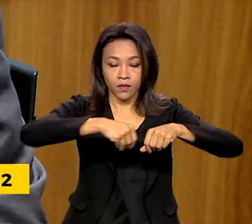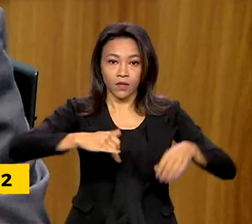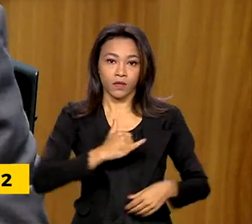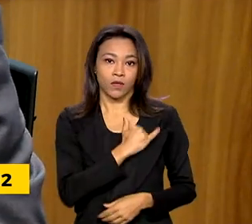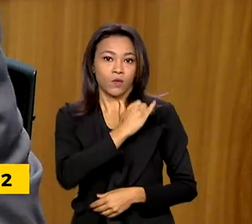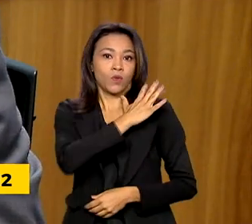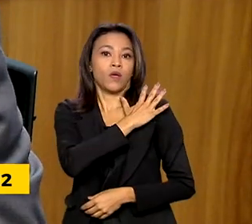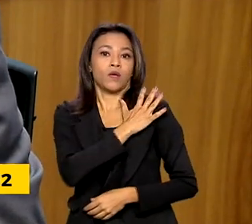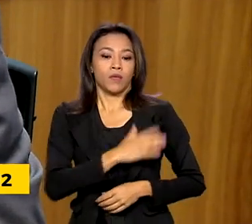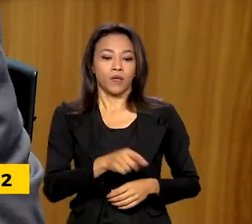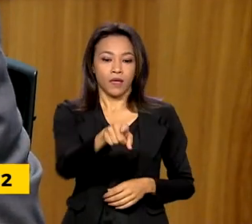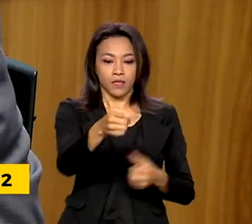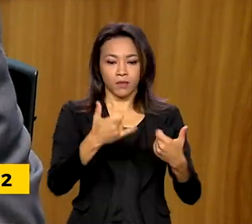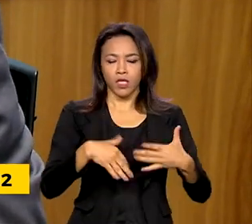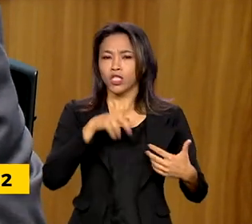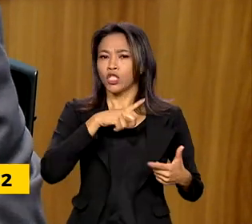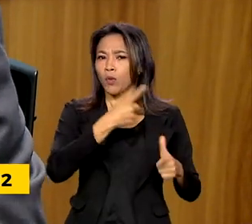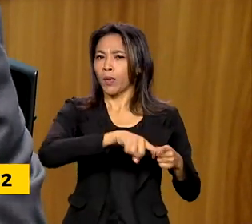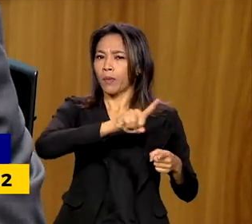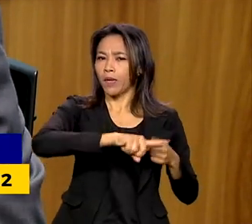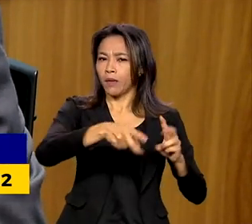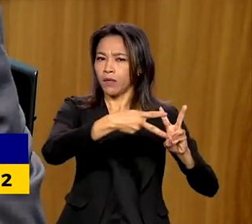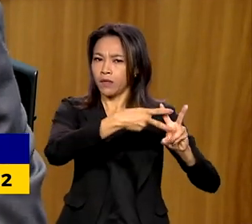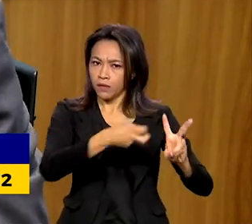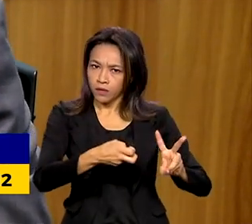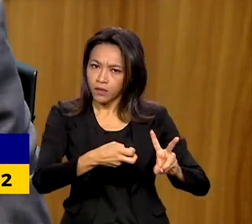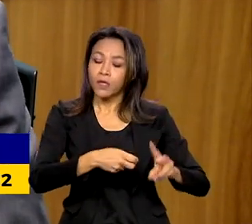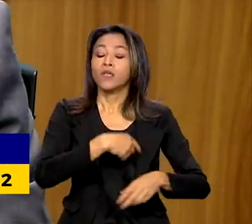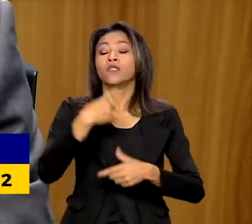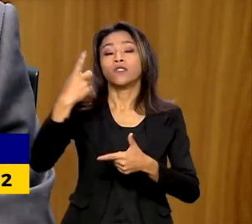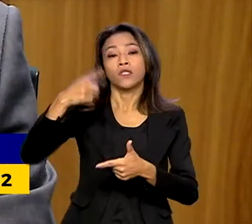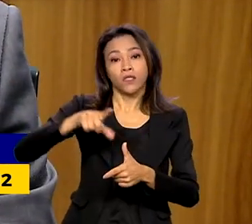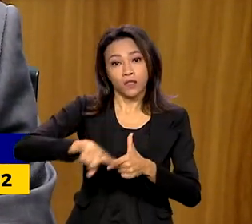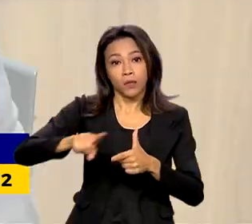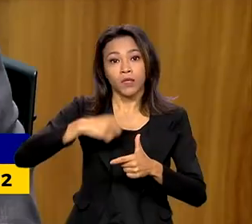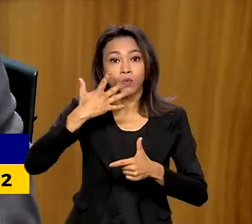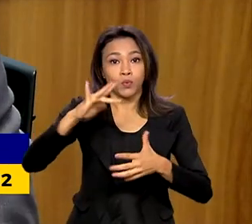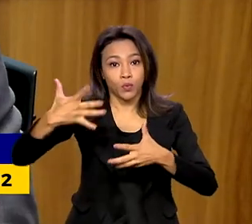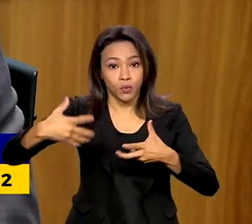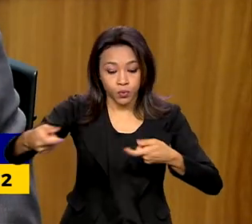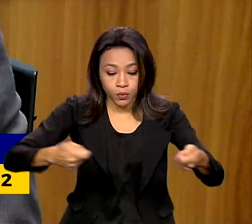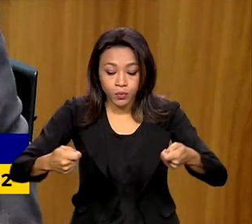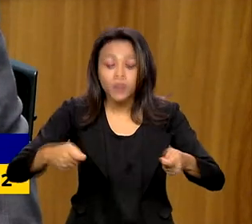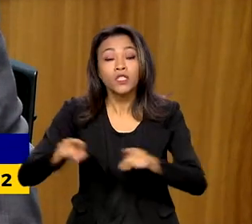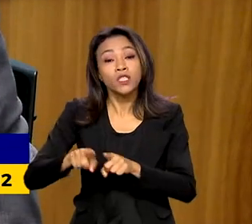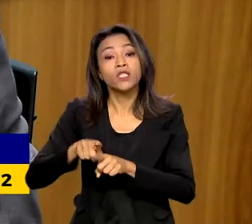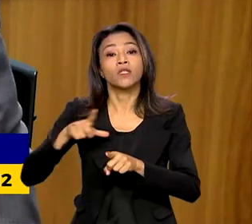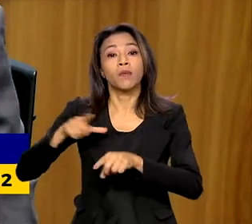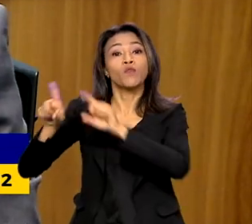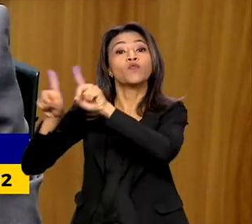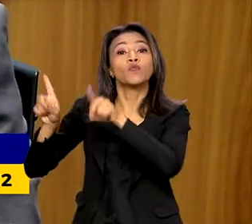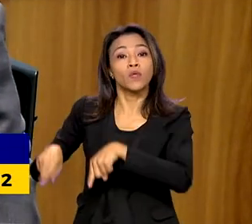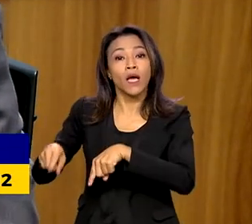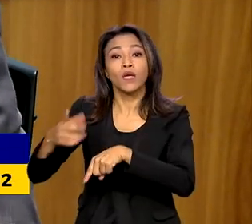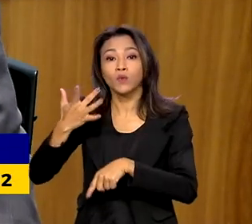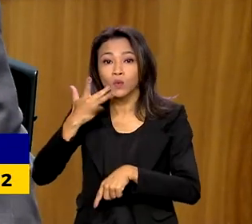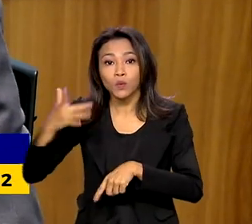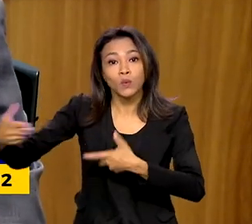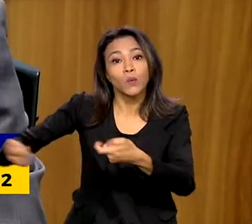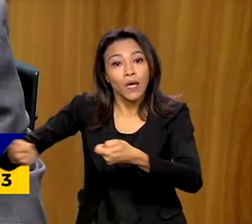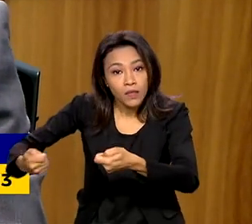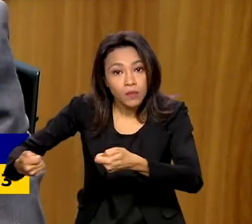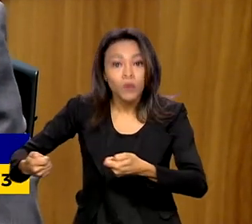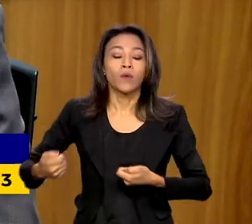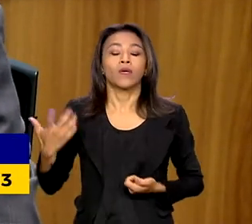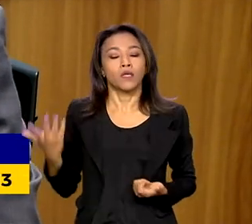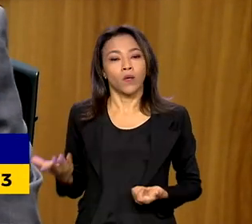Você tinha o problema dos índios, você tinha os garimpeiros e você tinha os funcionários do garimpo. E precisou de uma presença maior foi quando o presidente